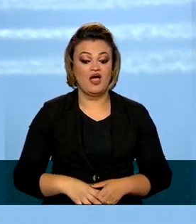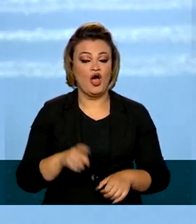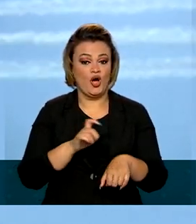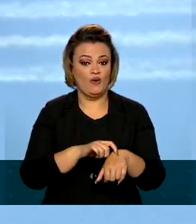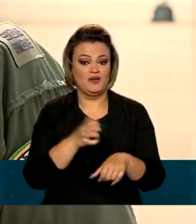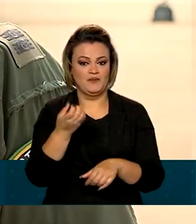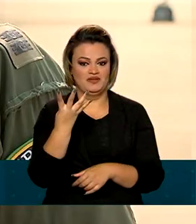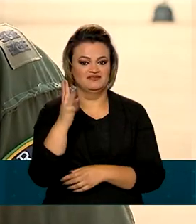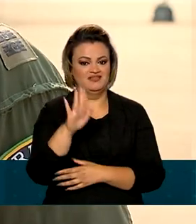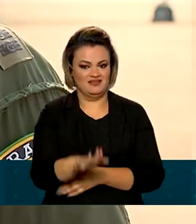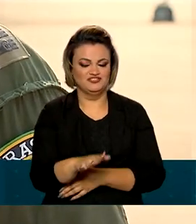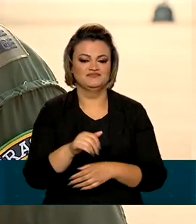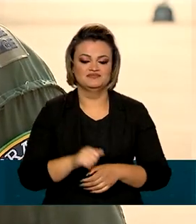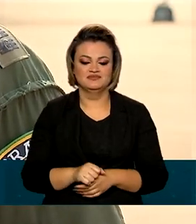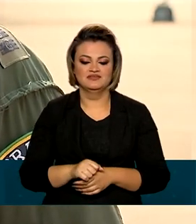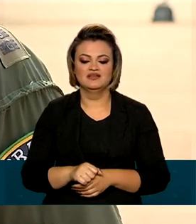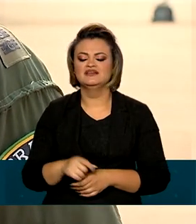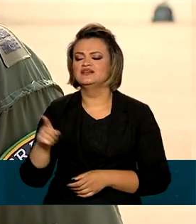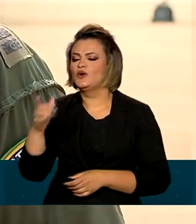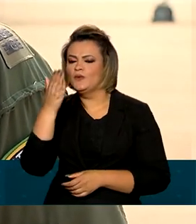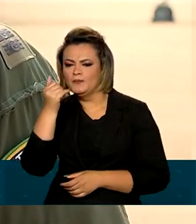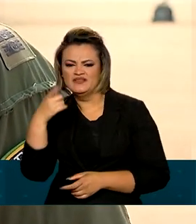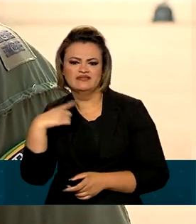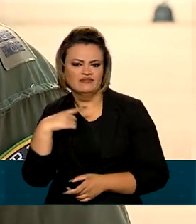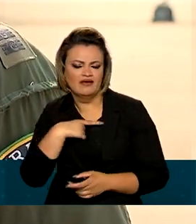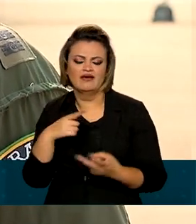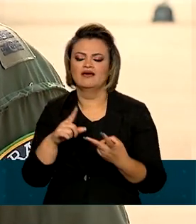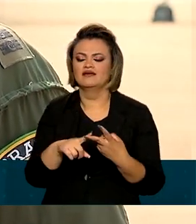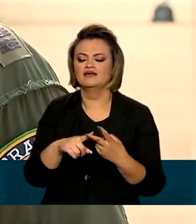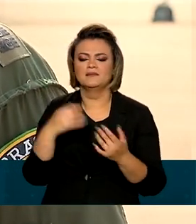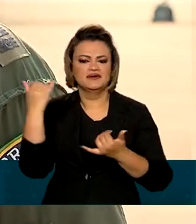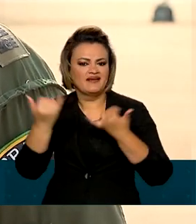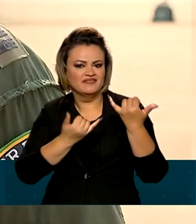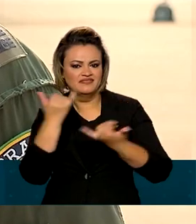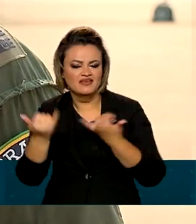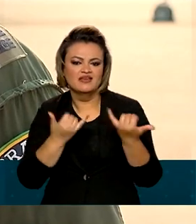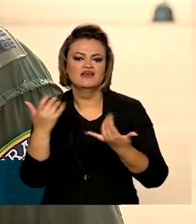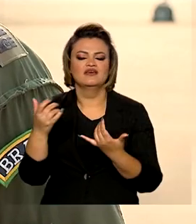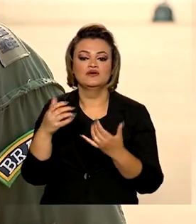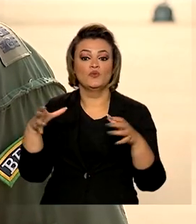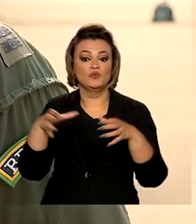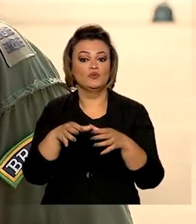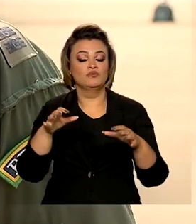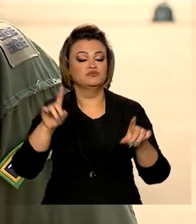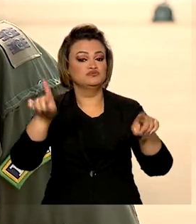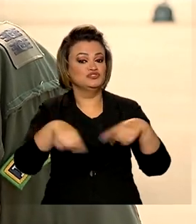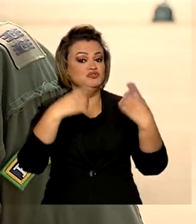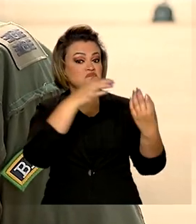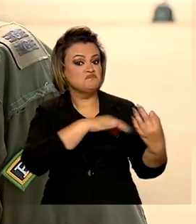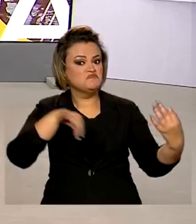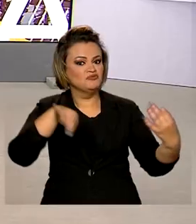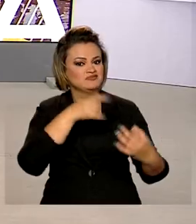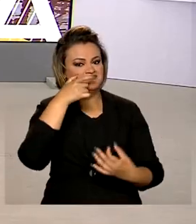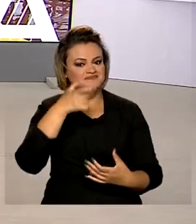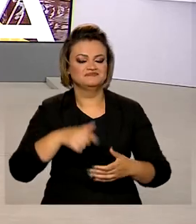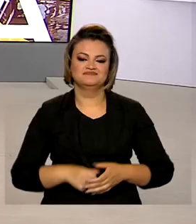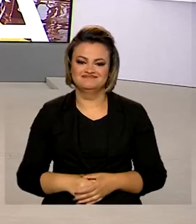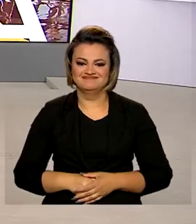16 horas. Teremos praças de alimentação, brincadeiras, teremos apresentação da Orquestra Sinfônica da Força Aérea.